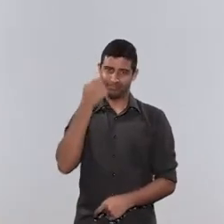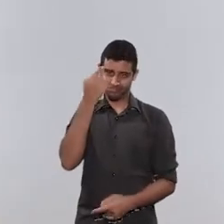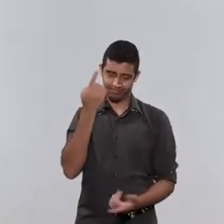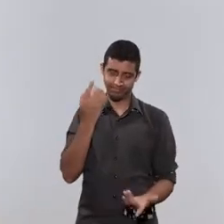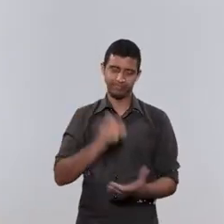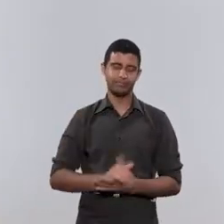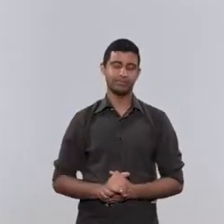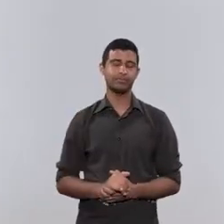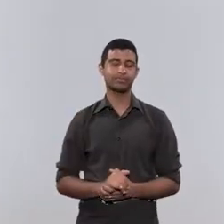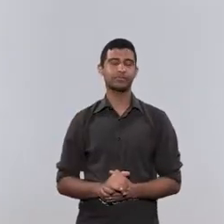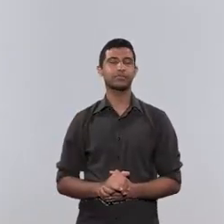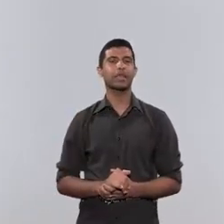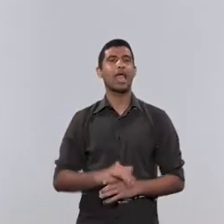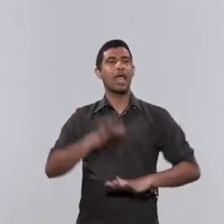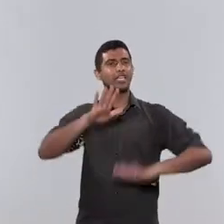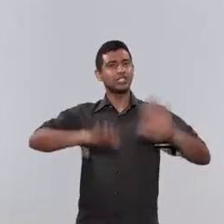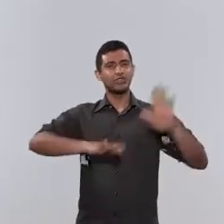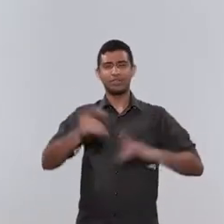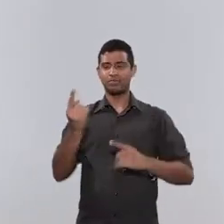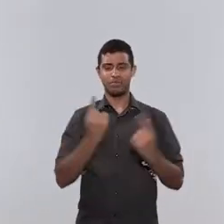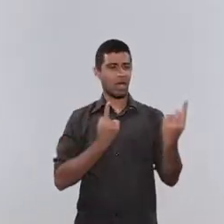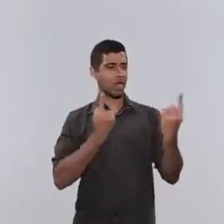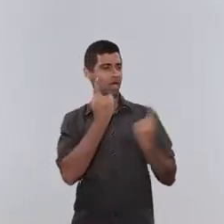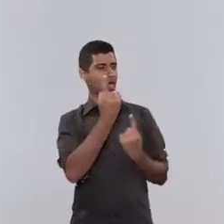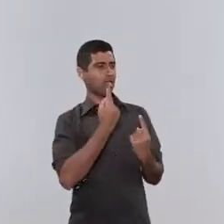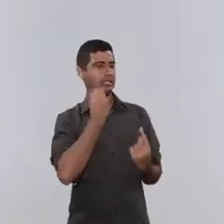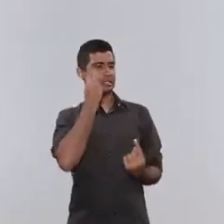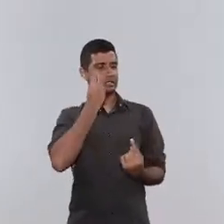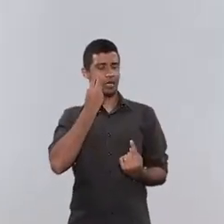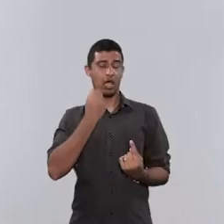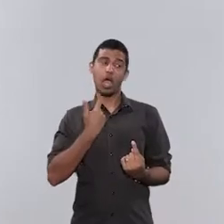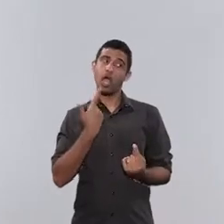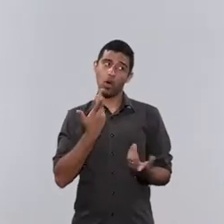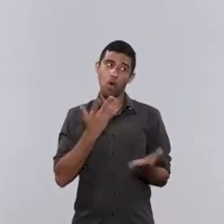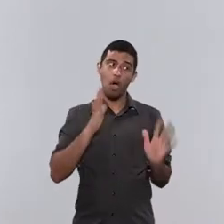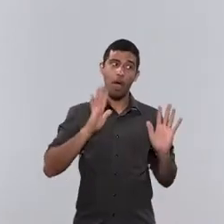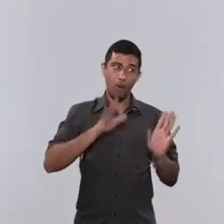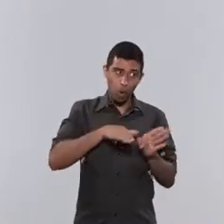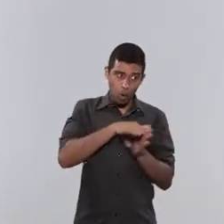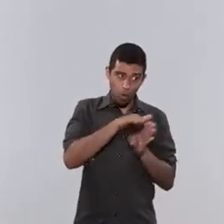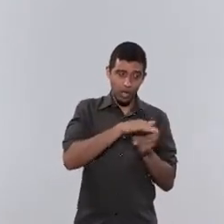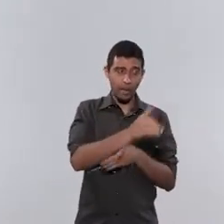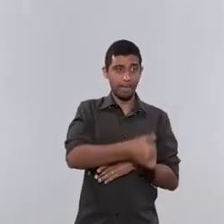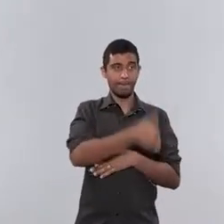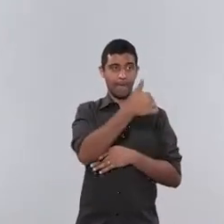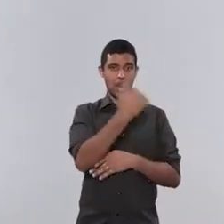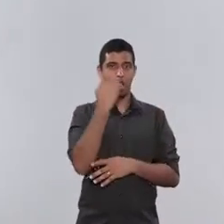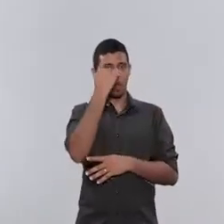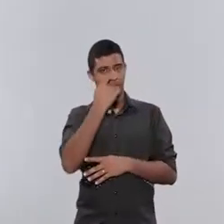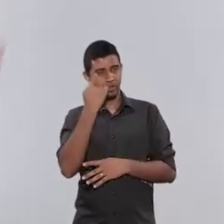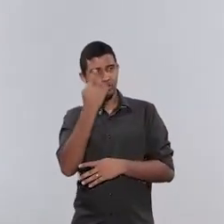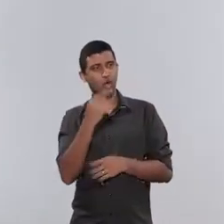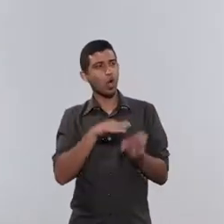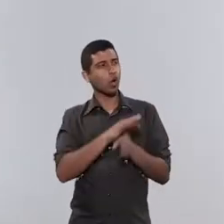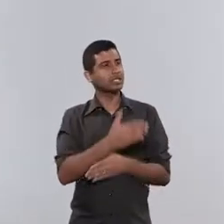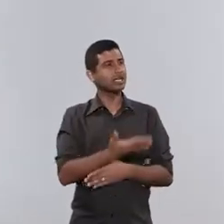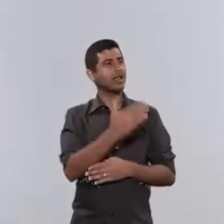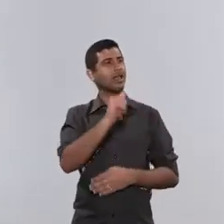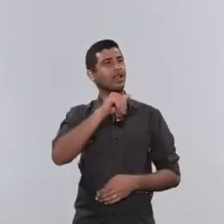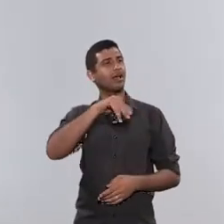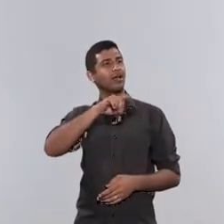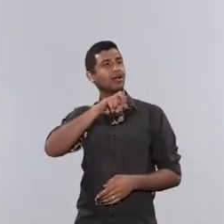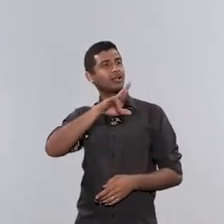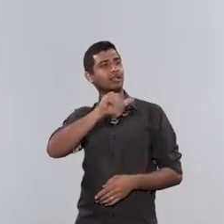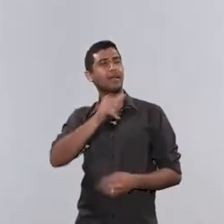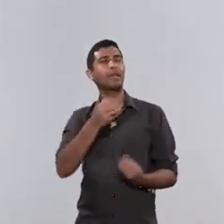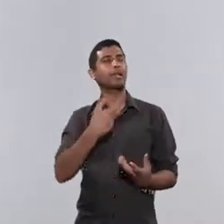Normalmente, eu atuo assim também. Quando eu recebo essas questões, eu até indico um psicólogo primeiro, indico o Andréia também, para a pessoa